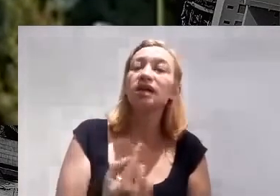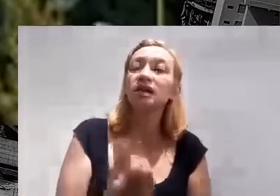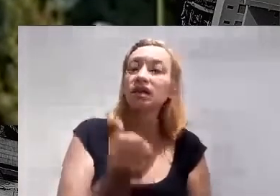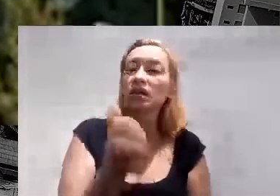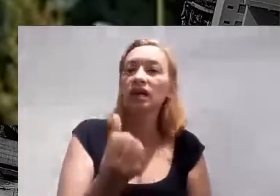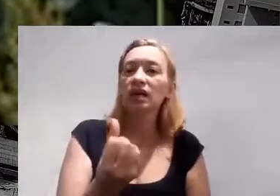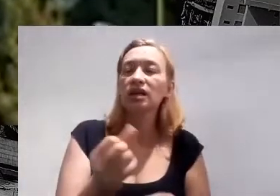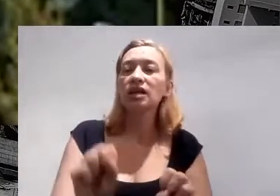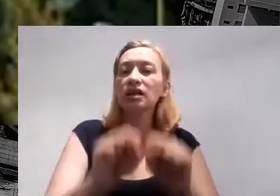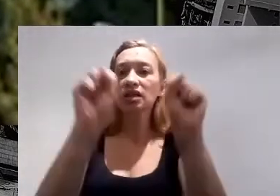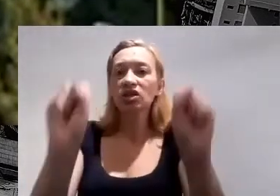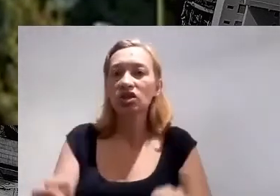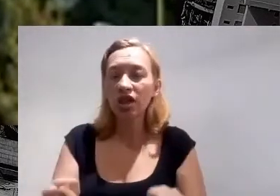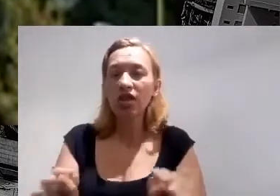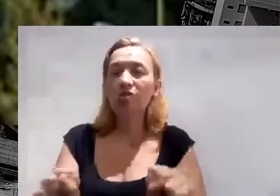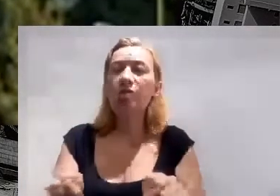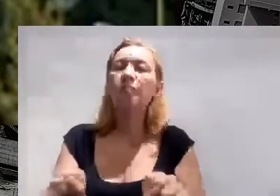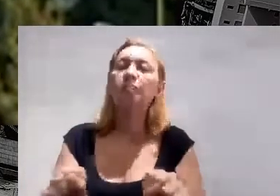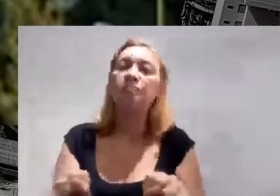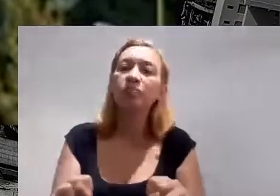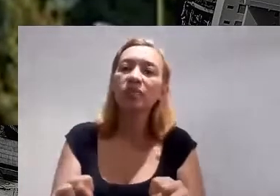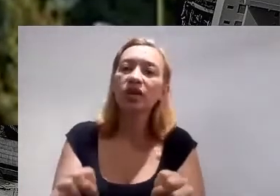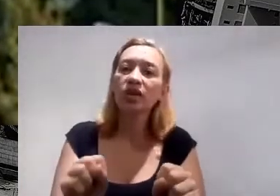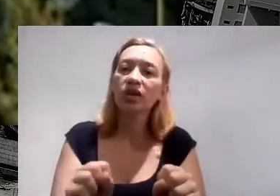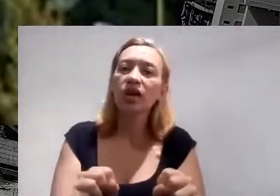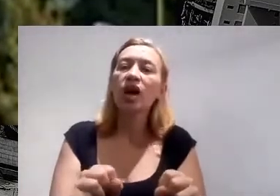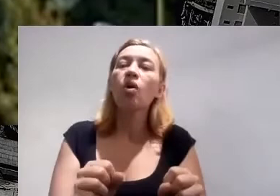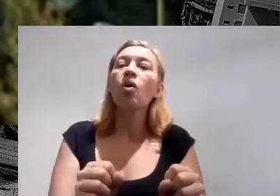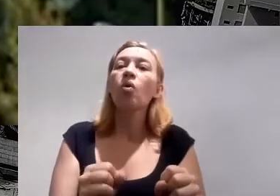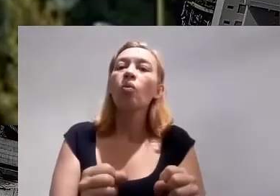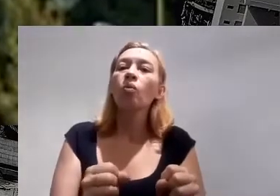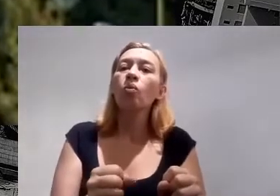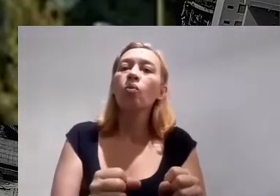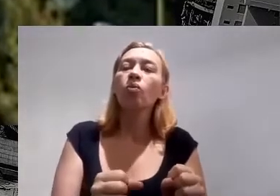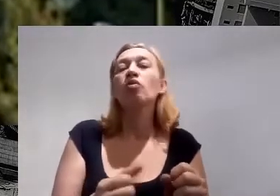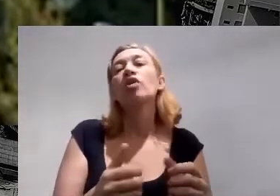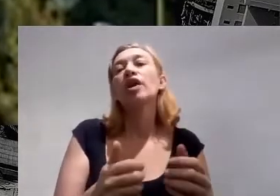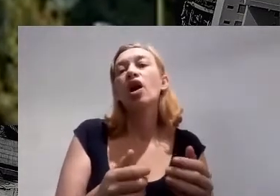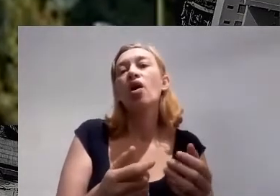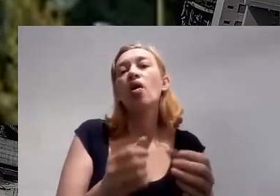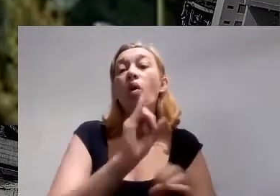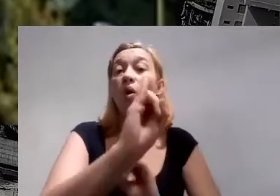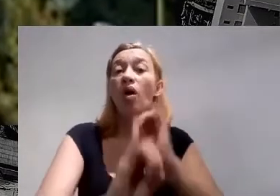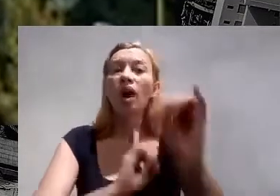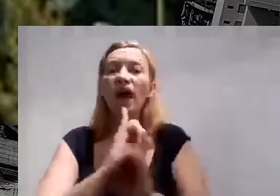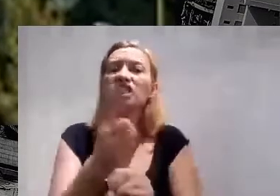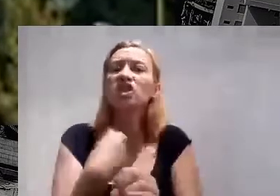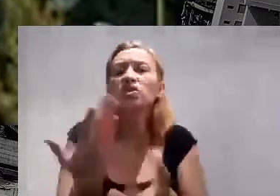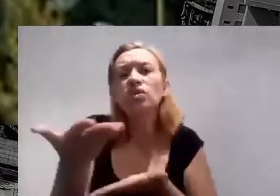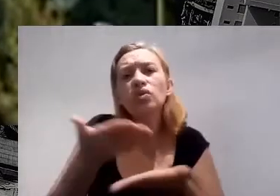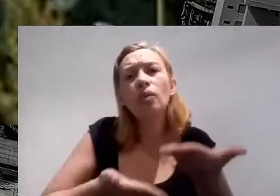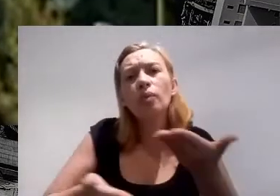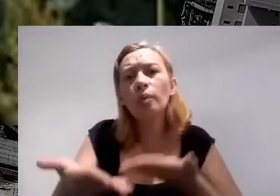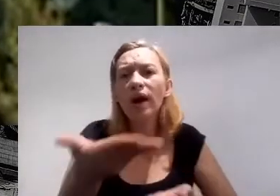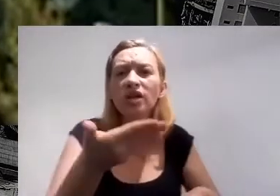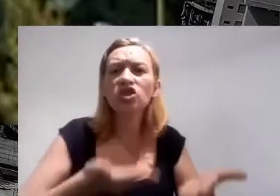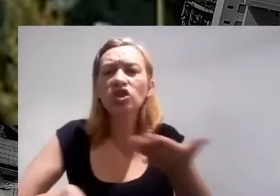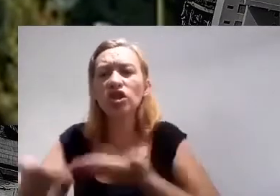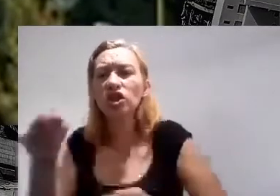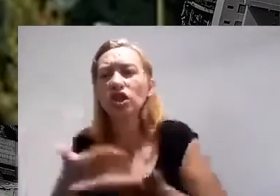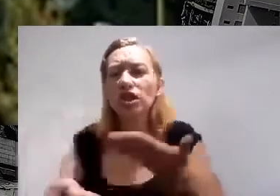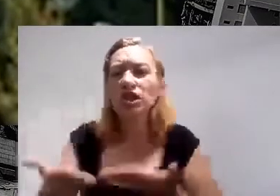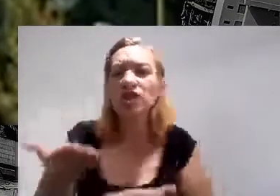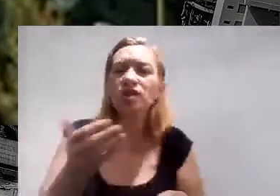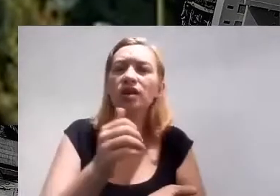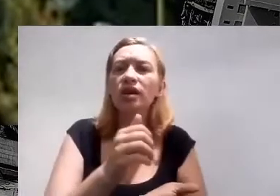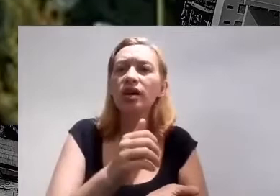Hídrica, que é uma ferramenta online totalmente gratuita, onde a gente compartilha as boas práticas de eficiência hídrica